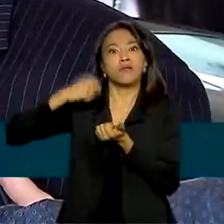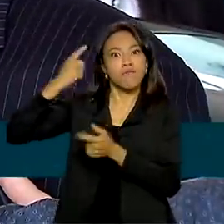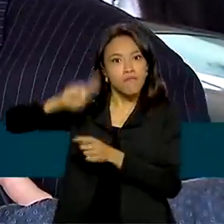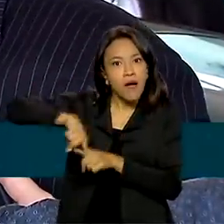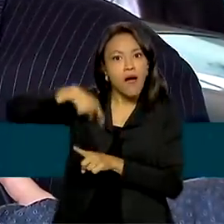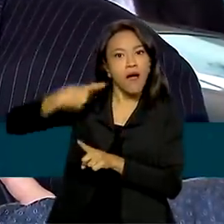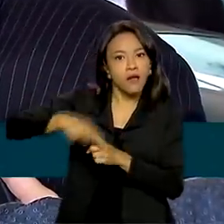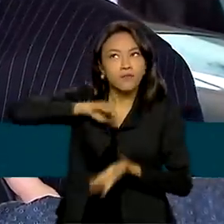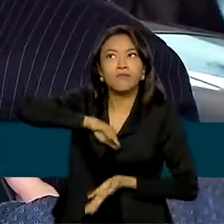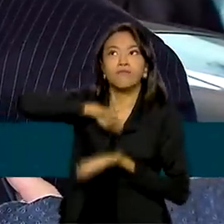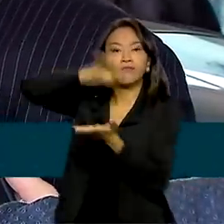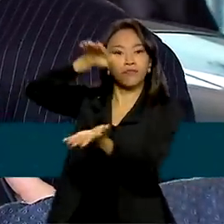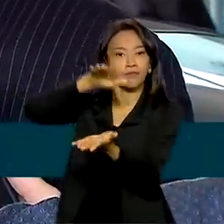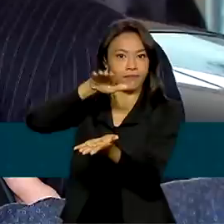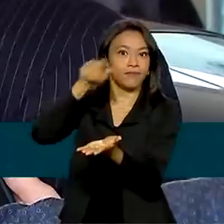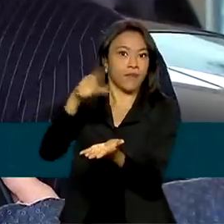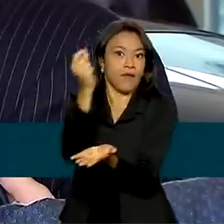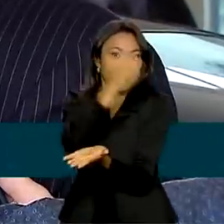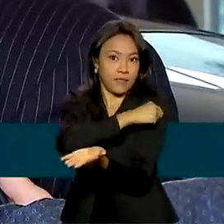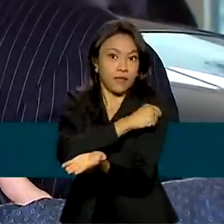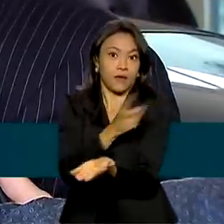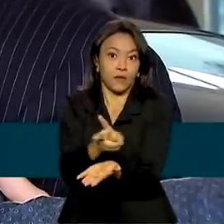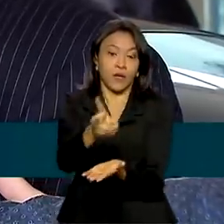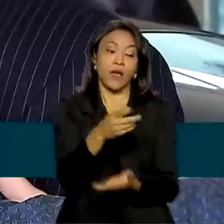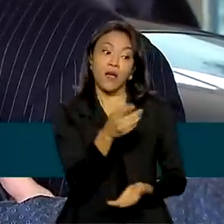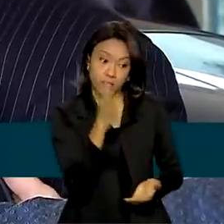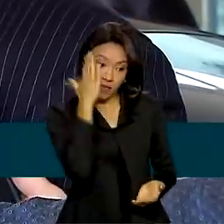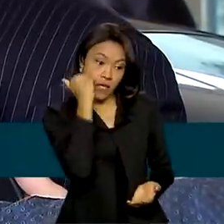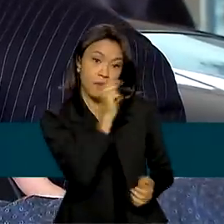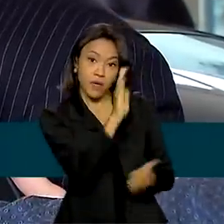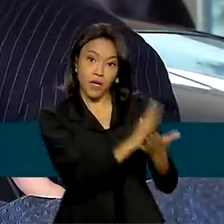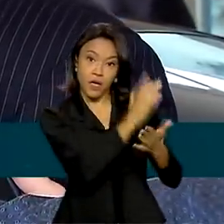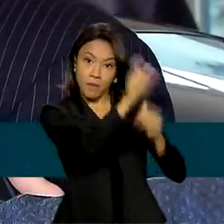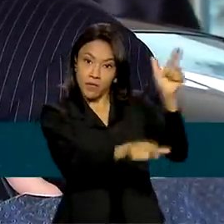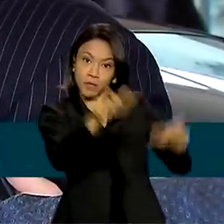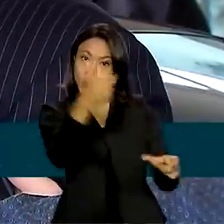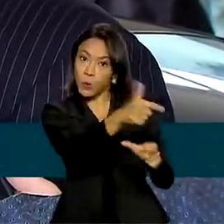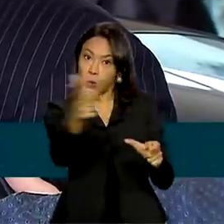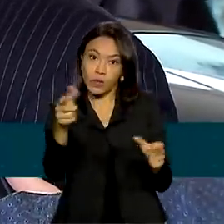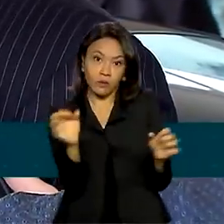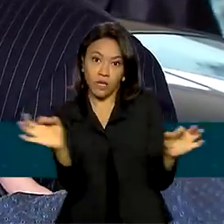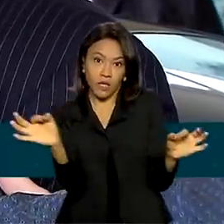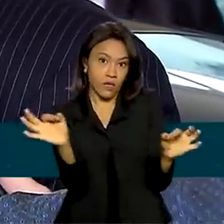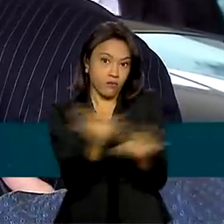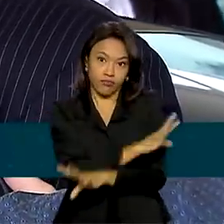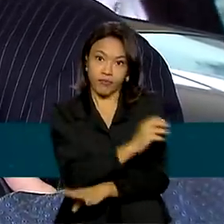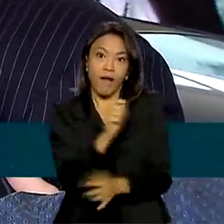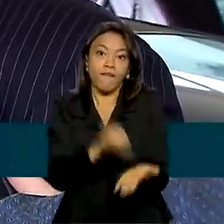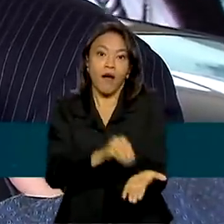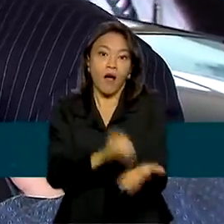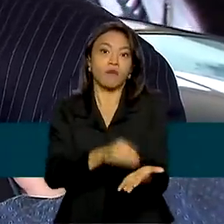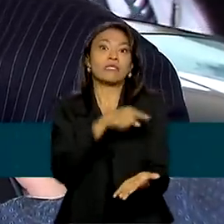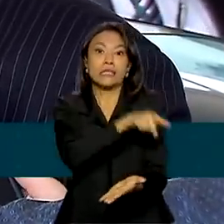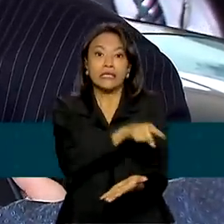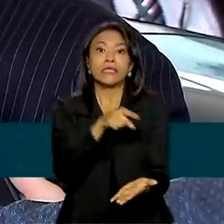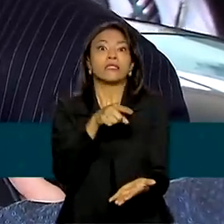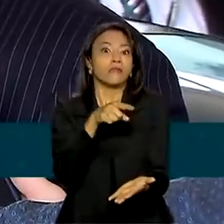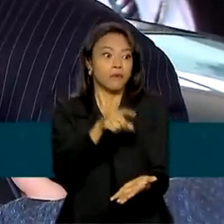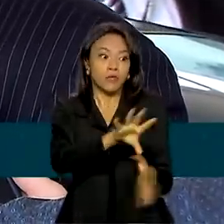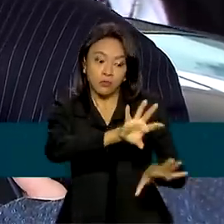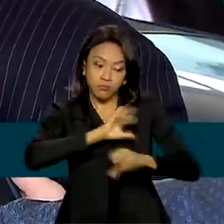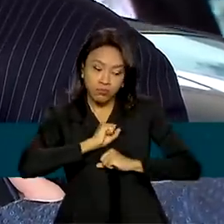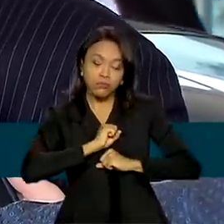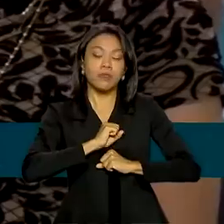que os indivíduos que não têm o esquema vacinal completo, eles têm mais chance de desenvolver formas graves